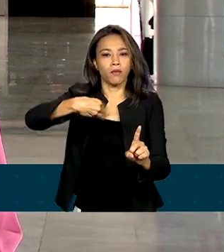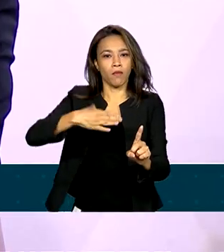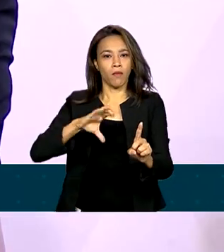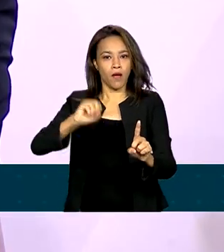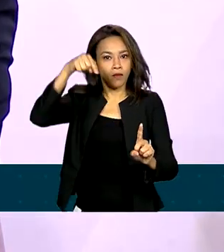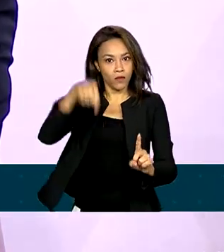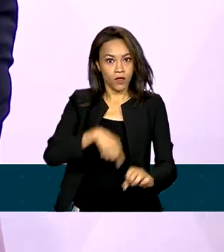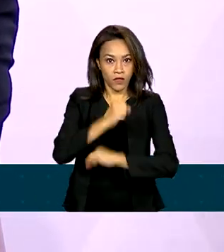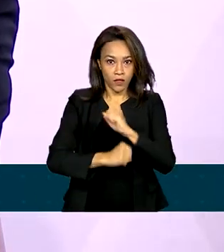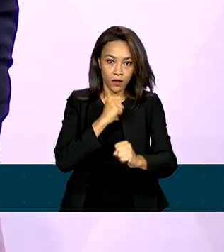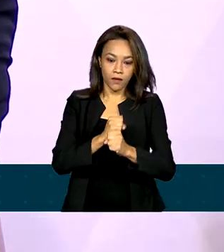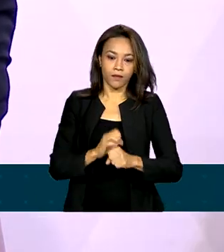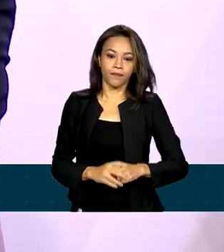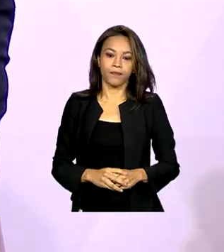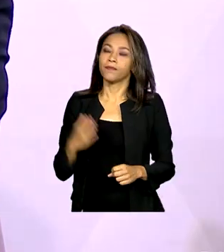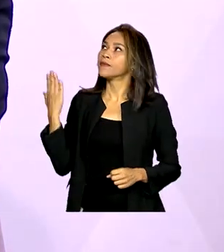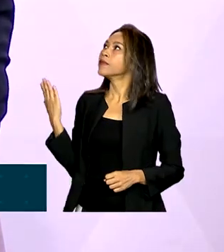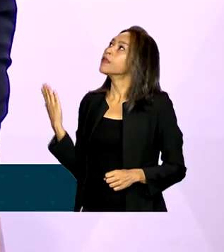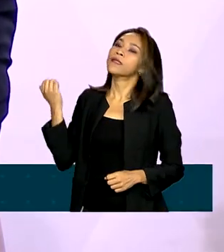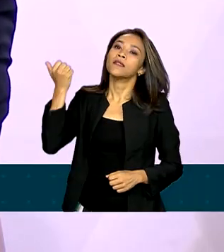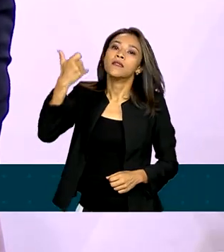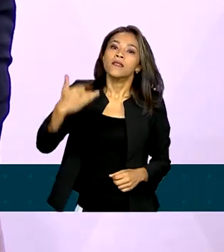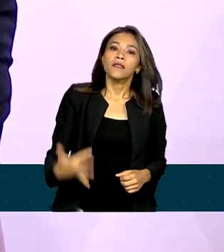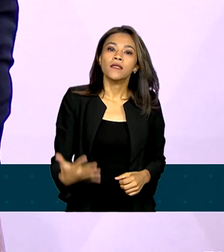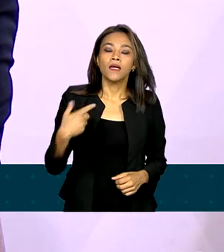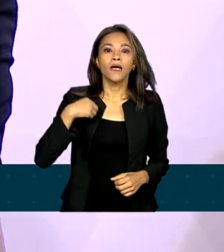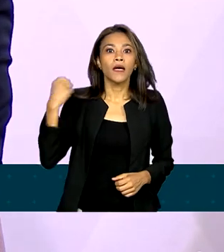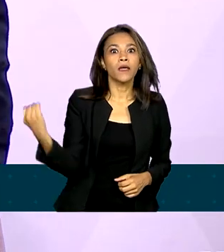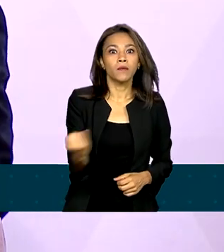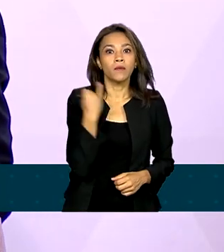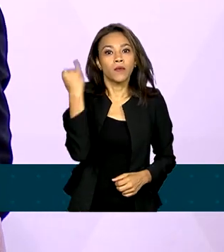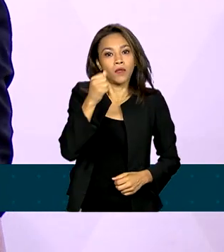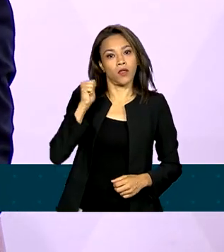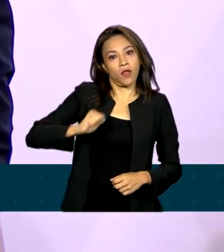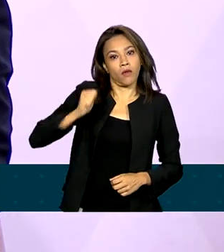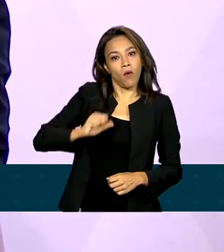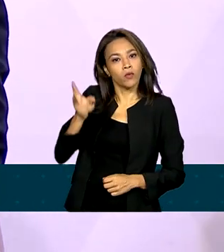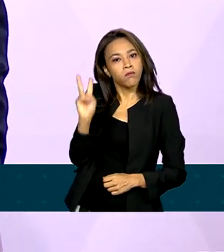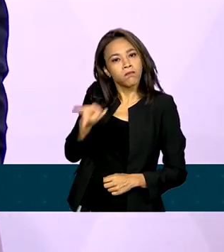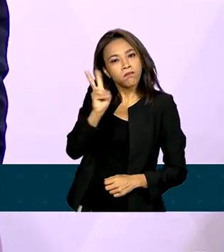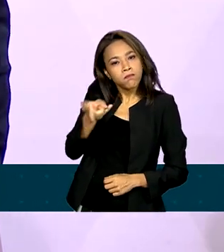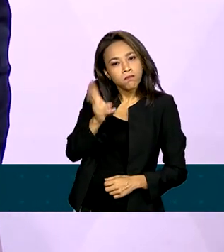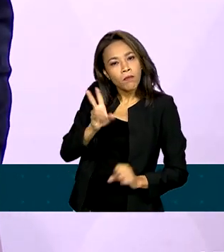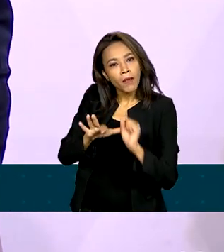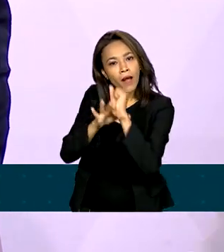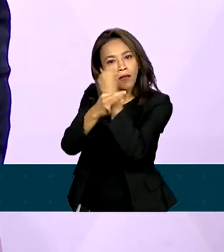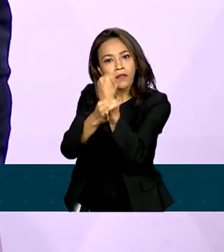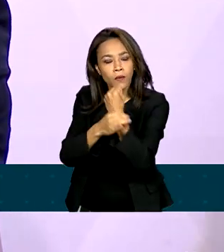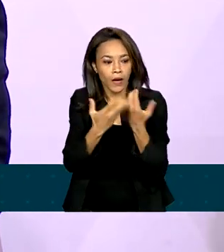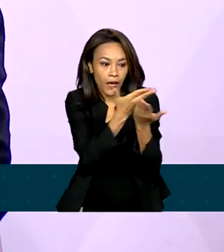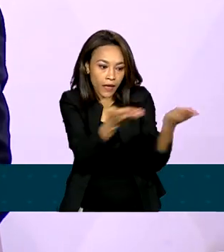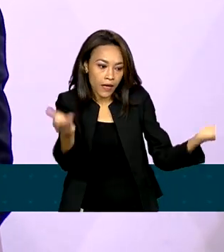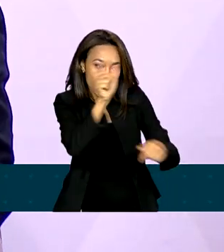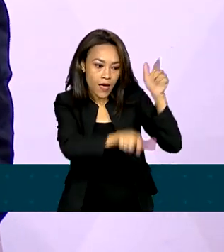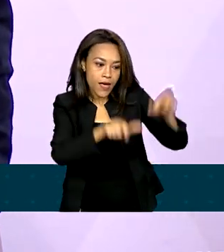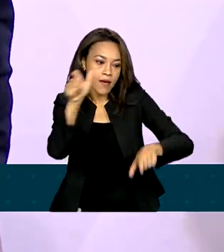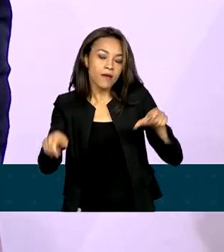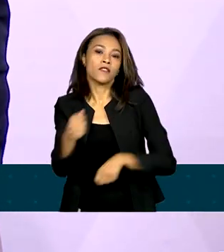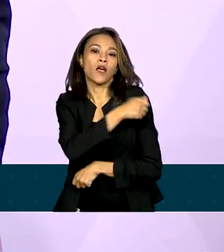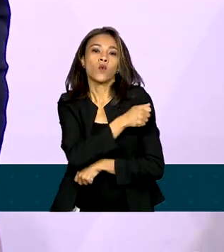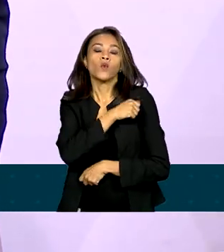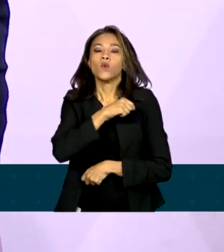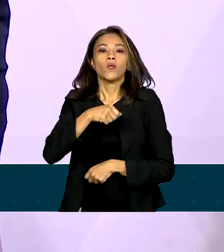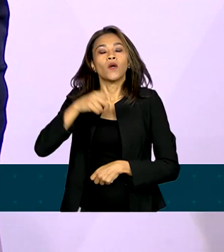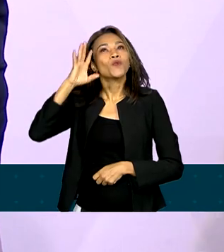ano. É fundamental as bolsas de permanência para garantir que esse aluno nunca interrompa o sonho dele